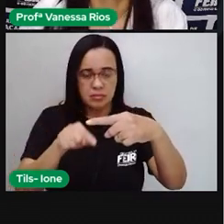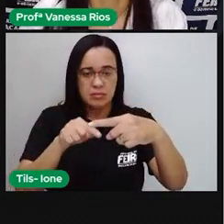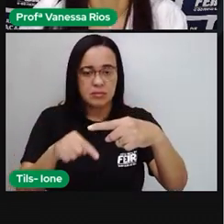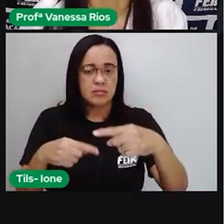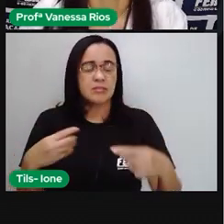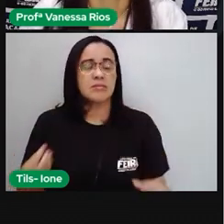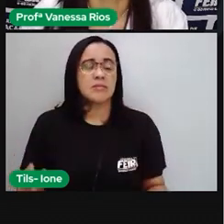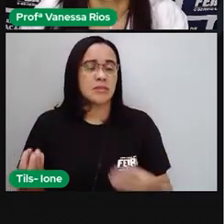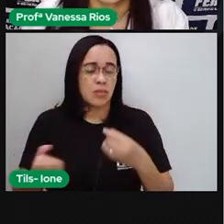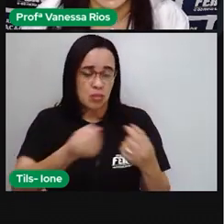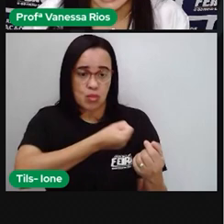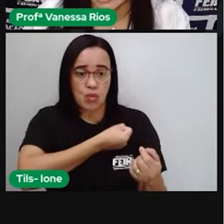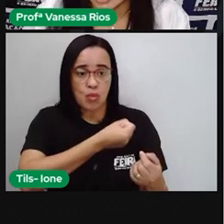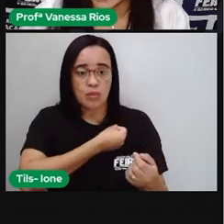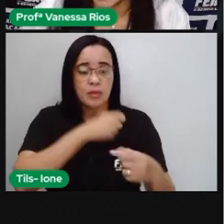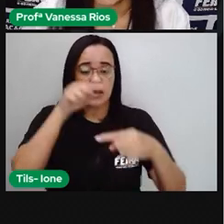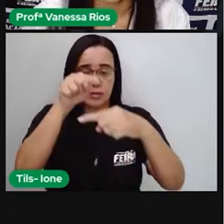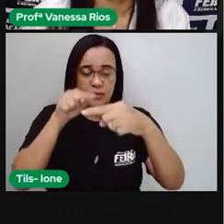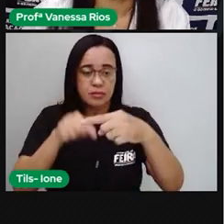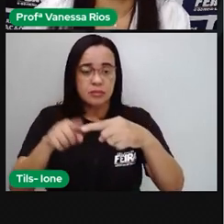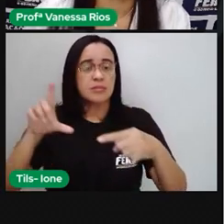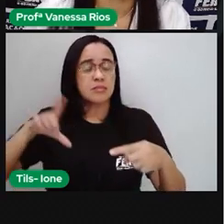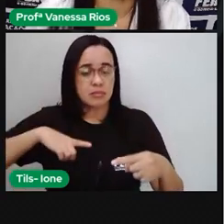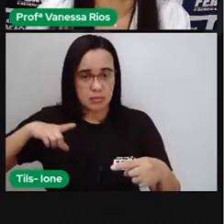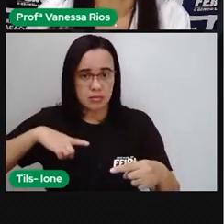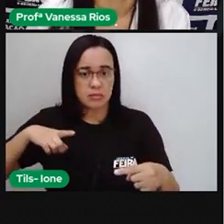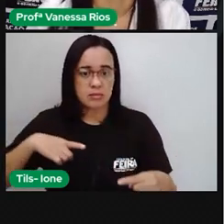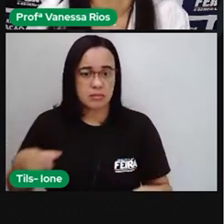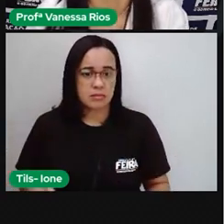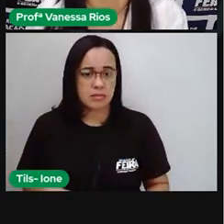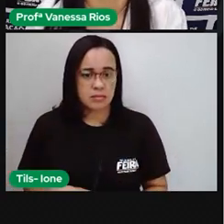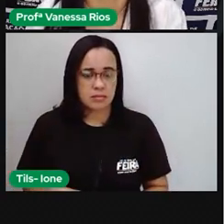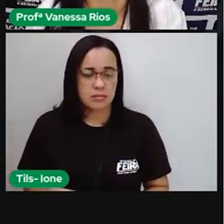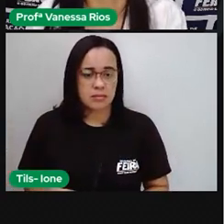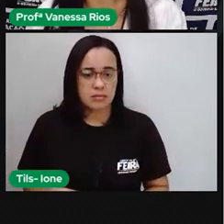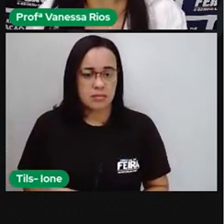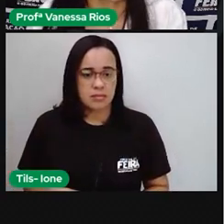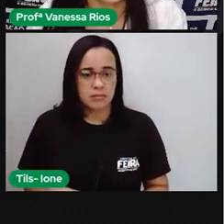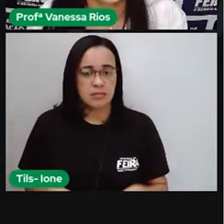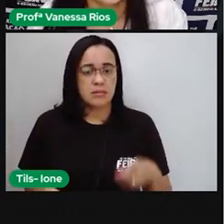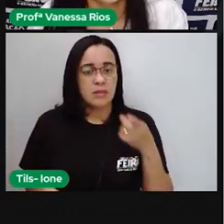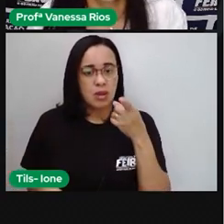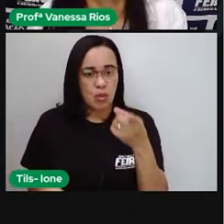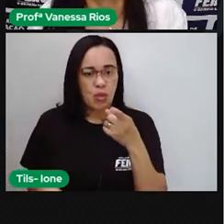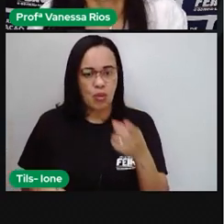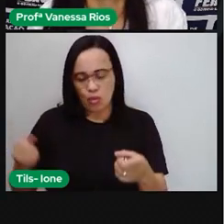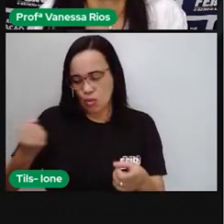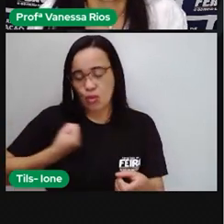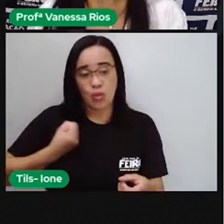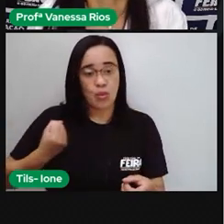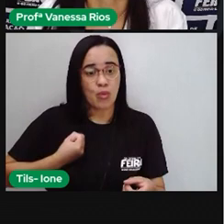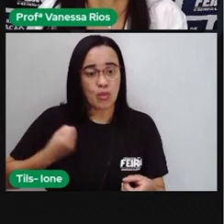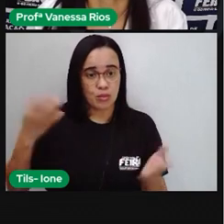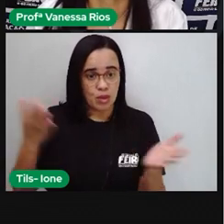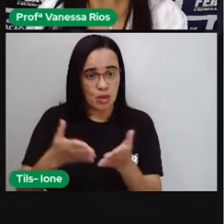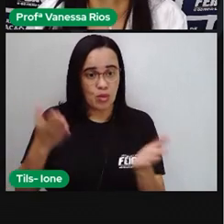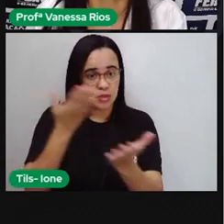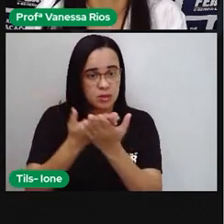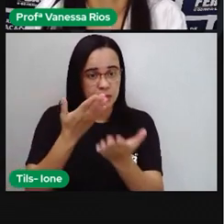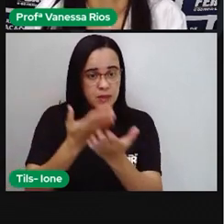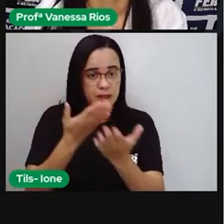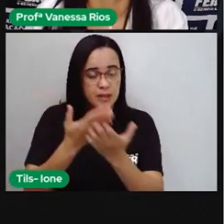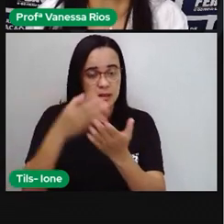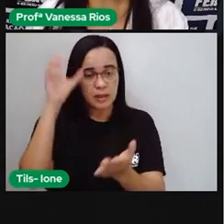números fracionários. E aí, chegou nos números que a gente está estudando nessa aula, que são os